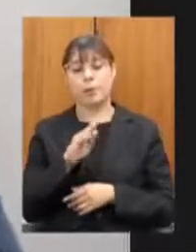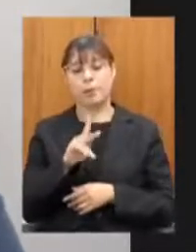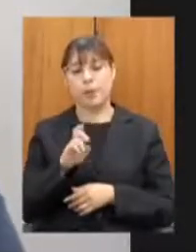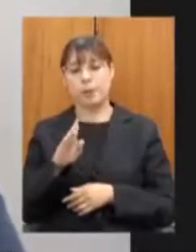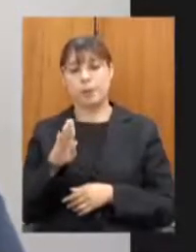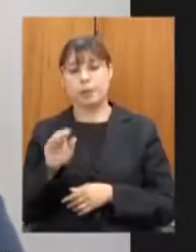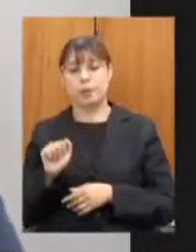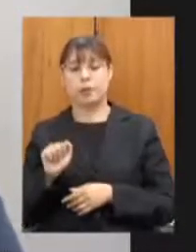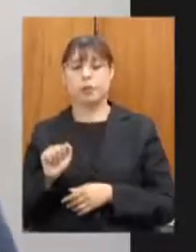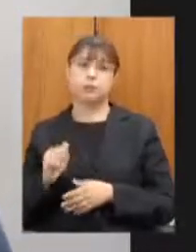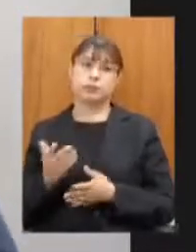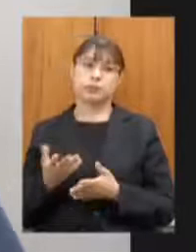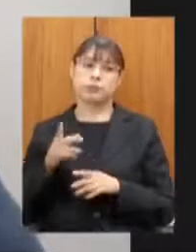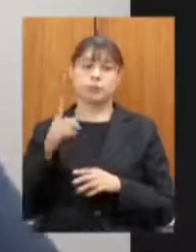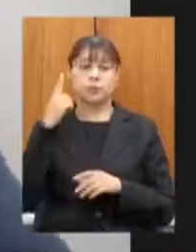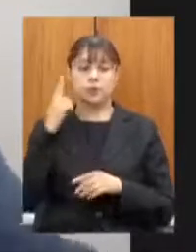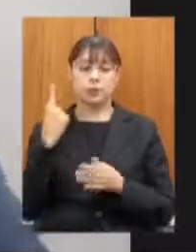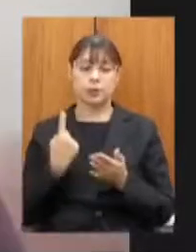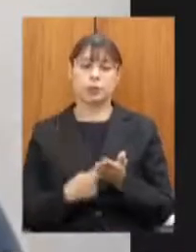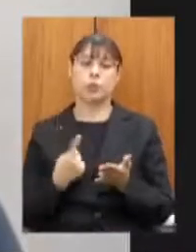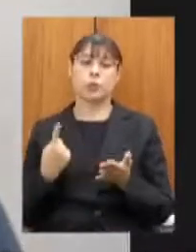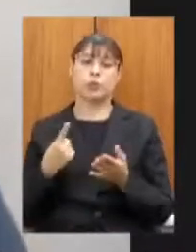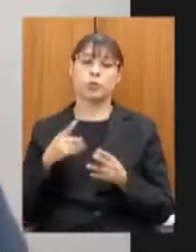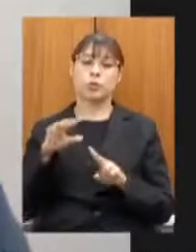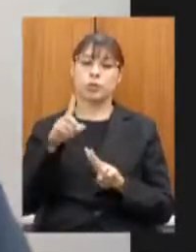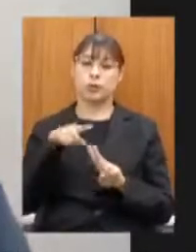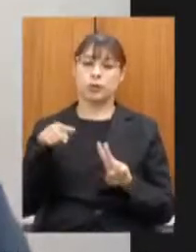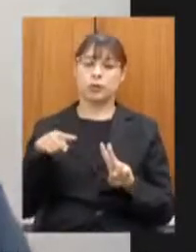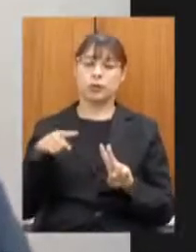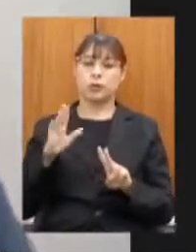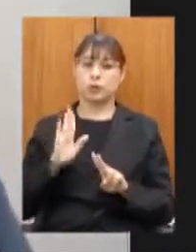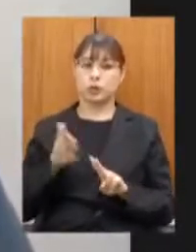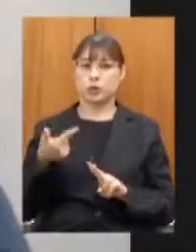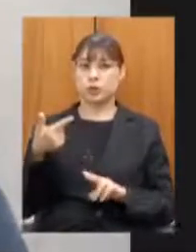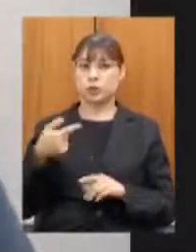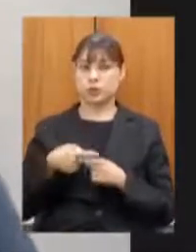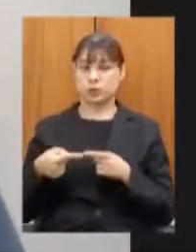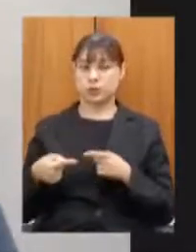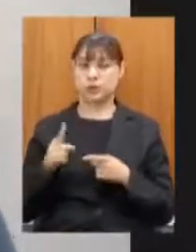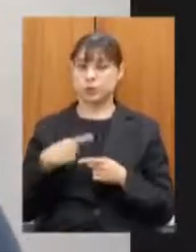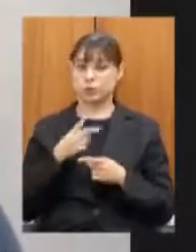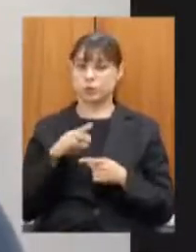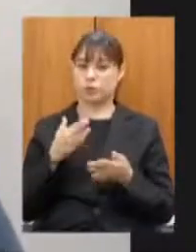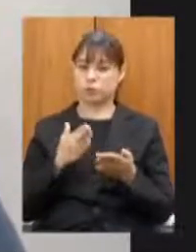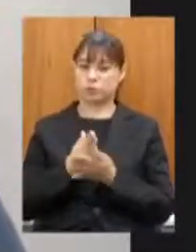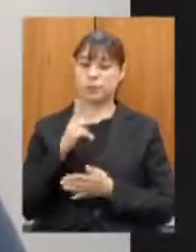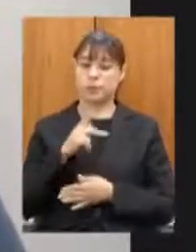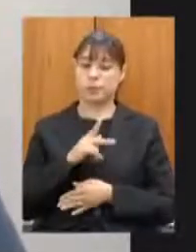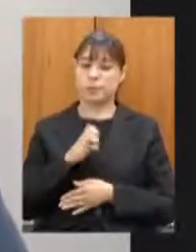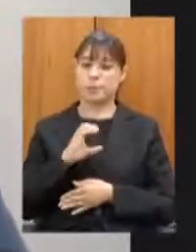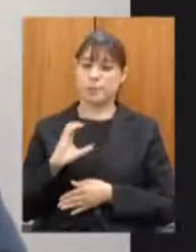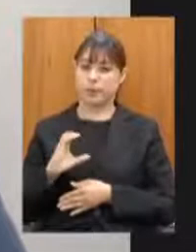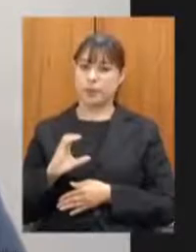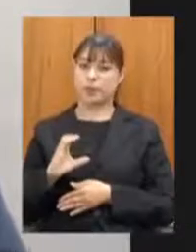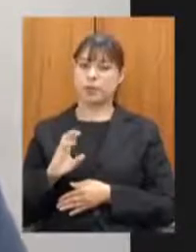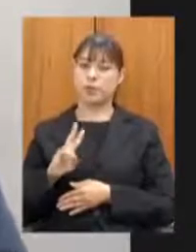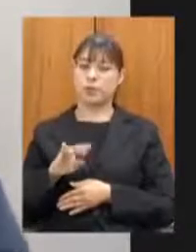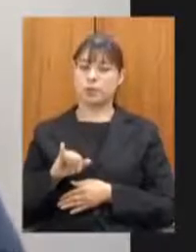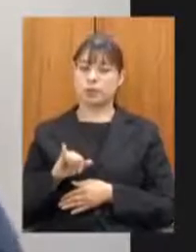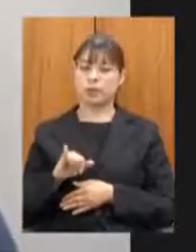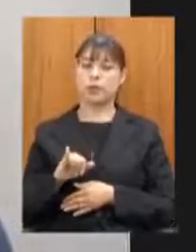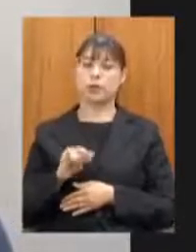sem entrar no mérito nós estamos já aprovando em segundo turno na próxima semana uma PEC que vai vincular